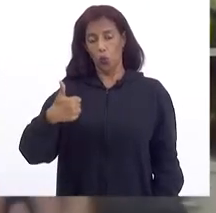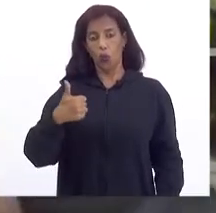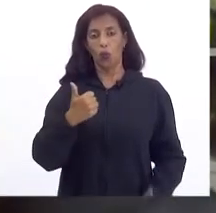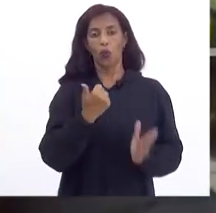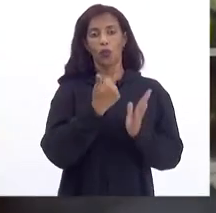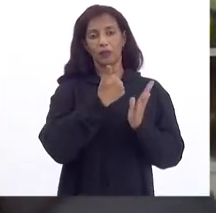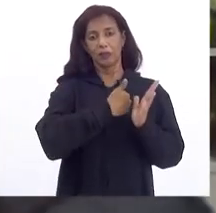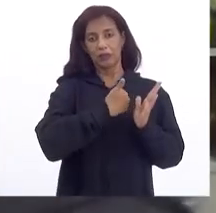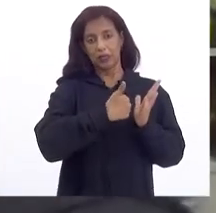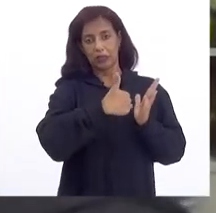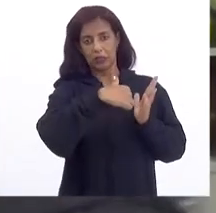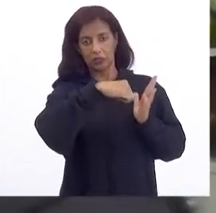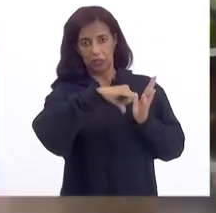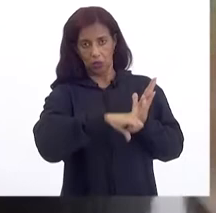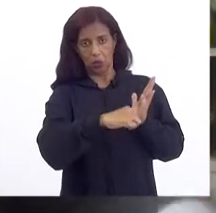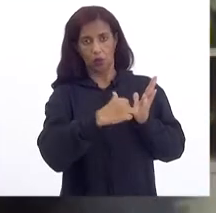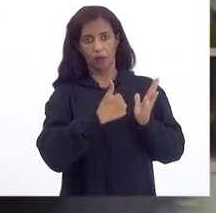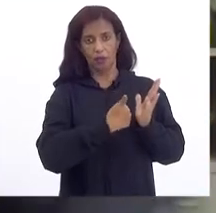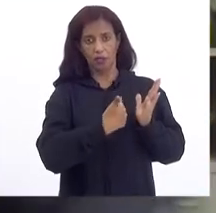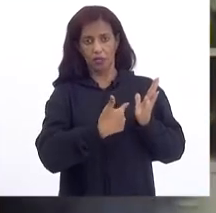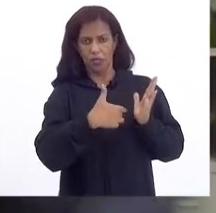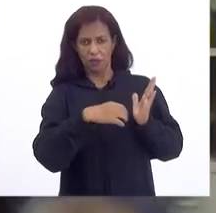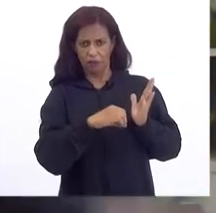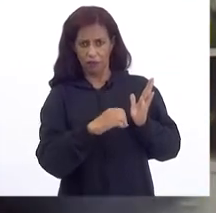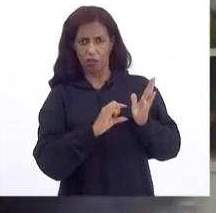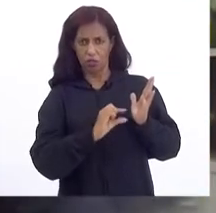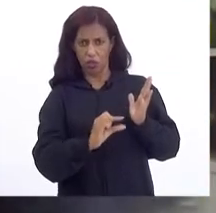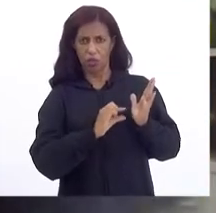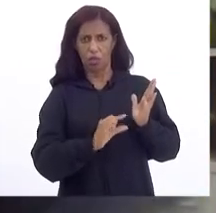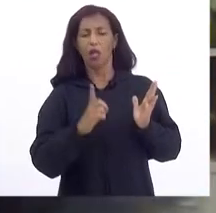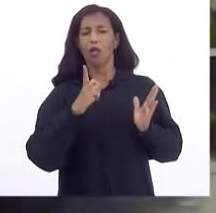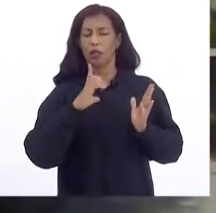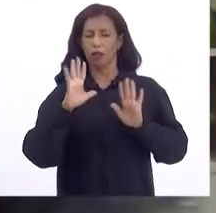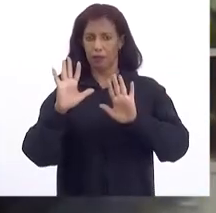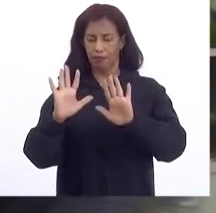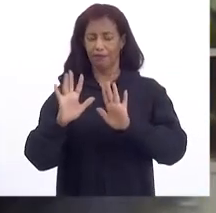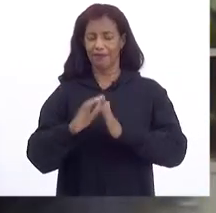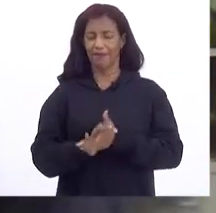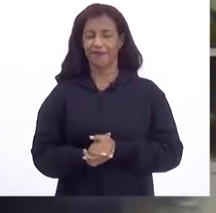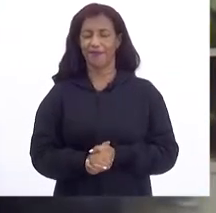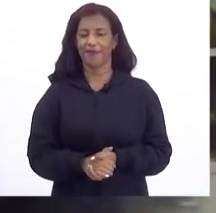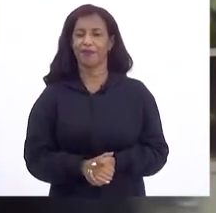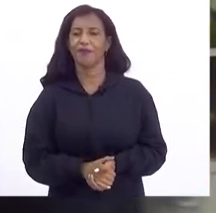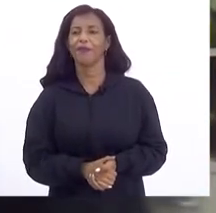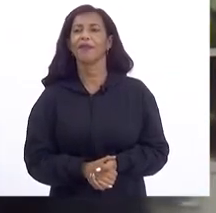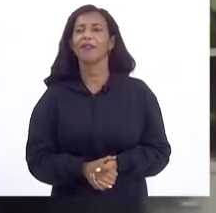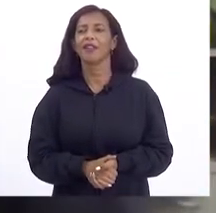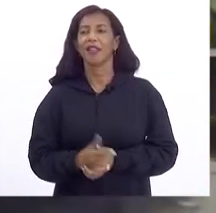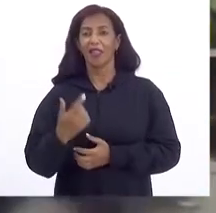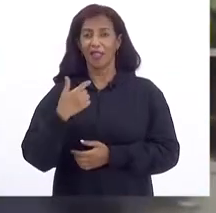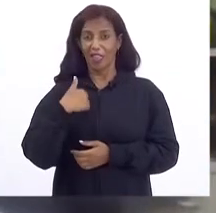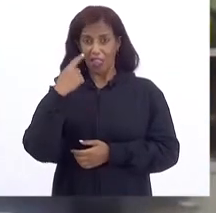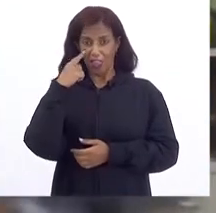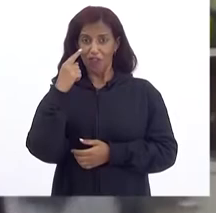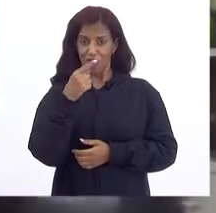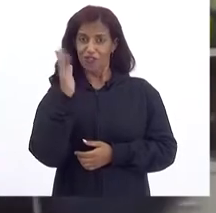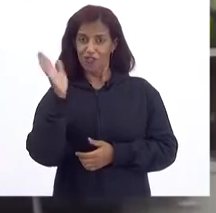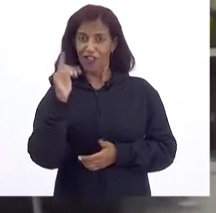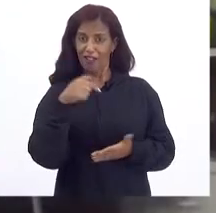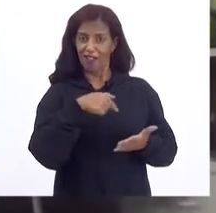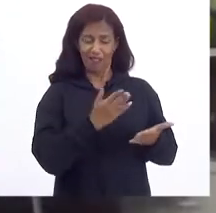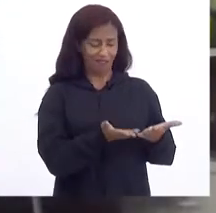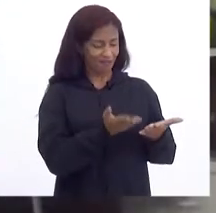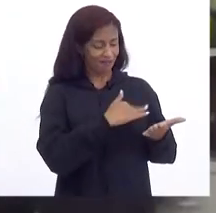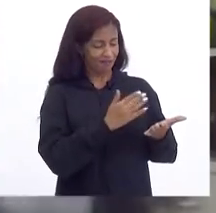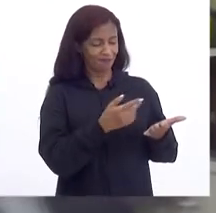120 Perfeitamente Só um minutinho Secretário Mas eu fui lá Eu fui lá